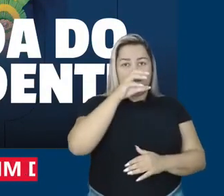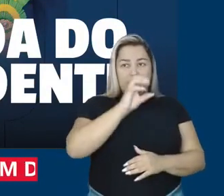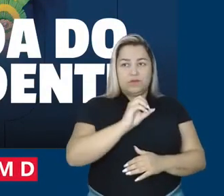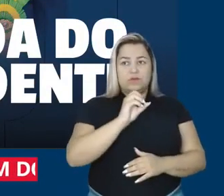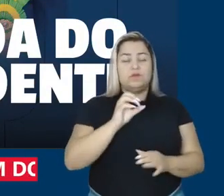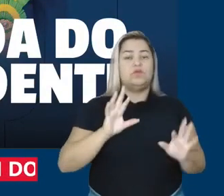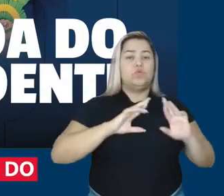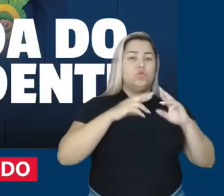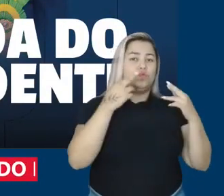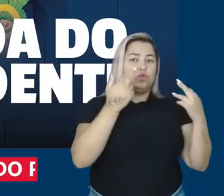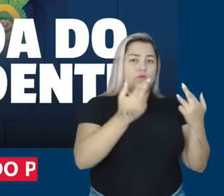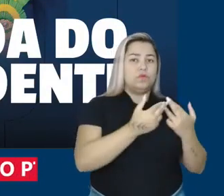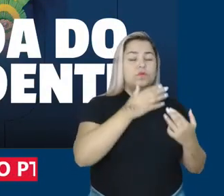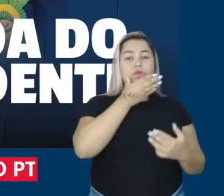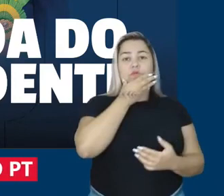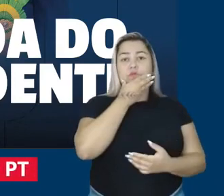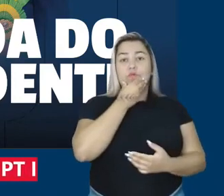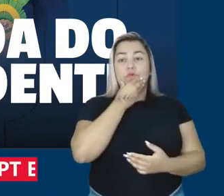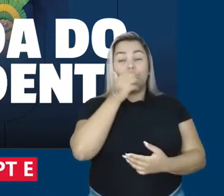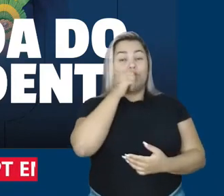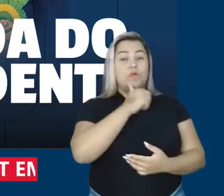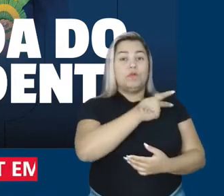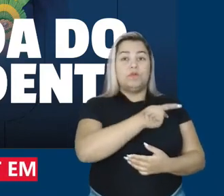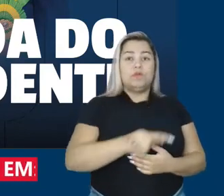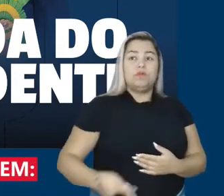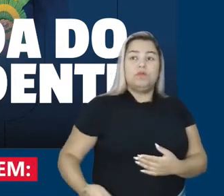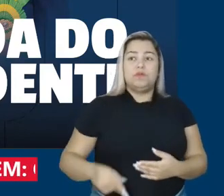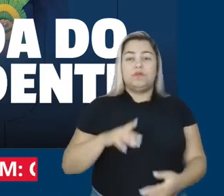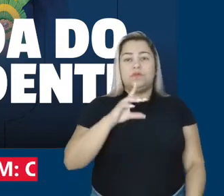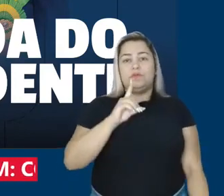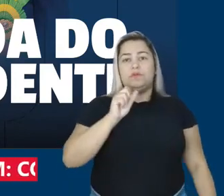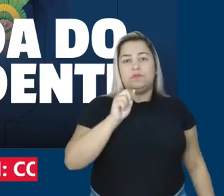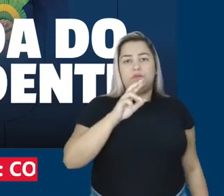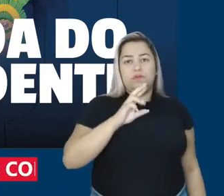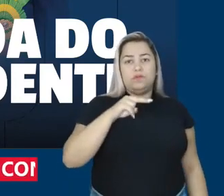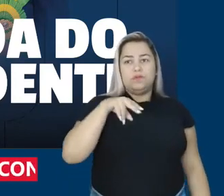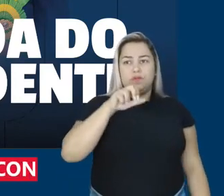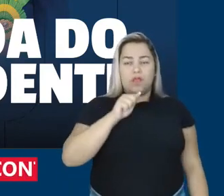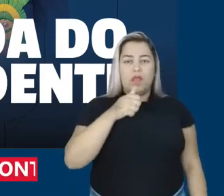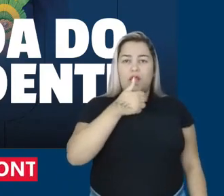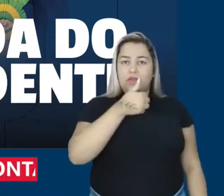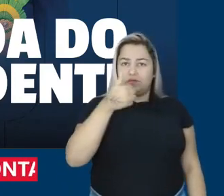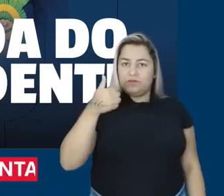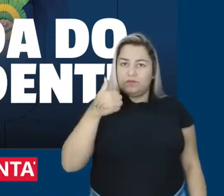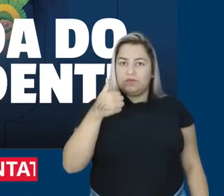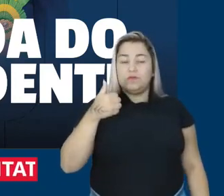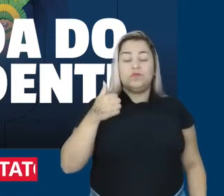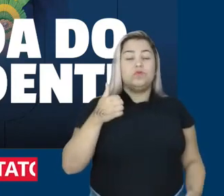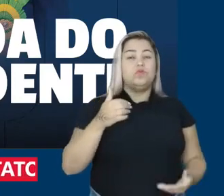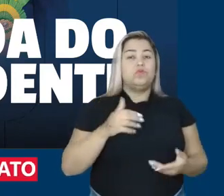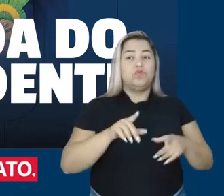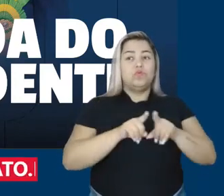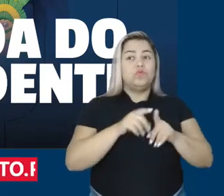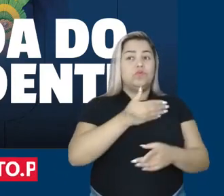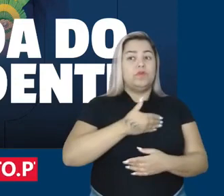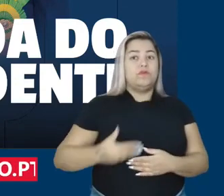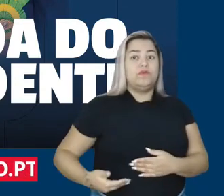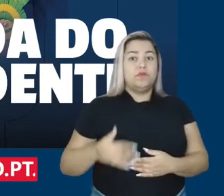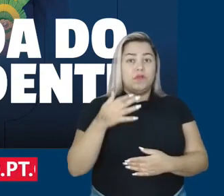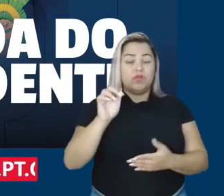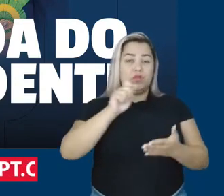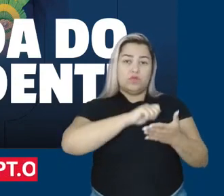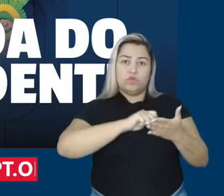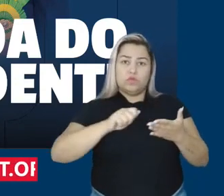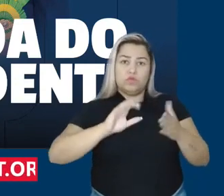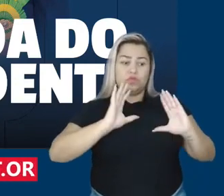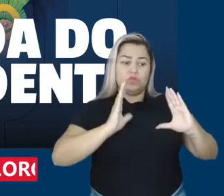ele se reúne com a presidenta do Banco do Brasil, Tarsiana Medeiros. Às onze, no Palácio do Planalto, acontece a cerimônia de assinatura